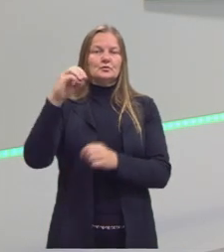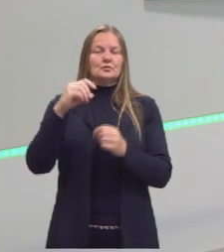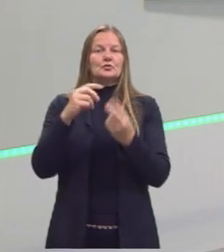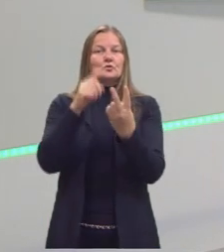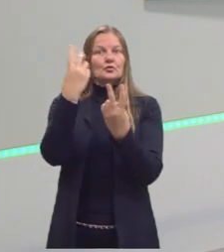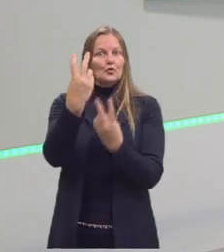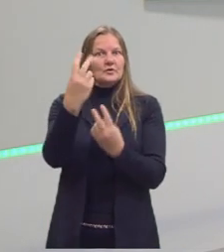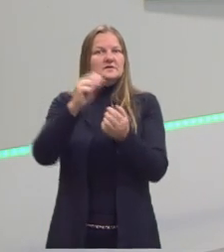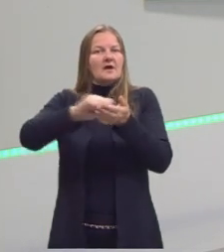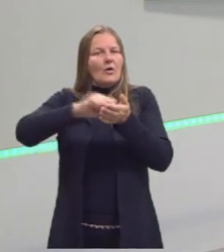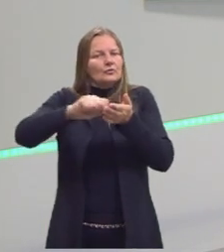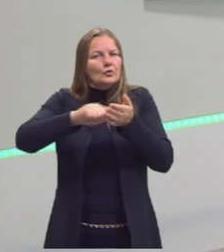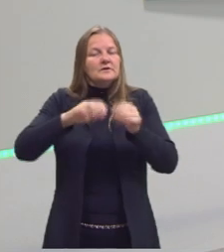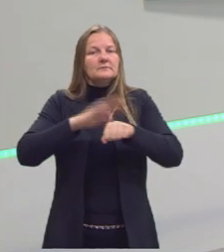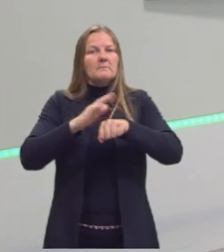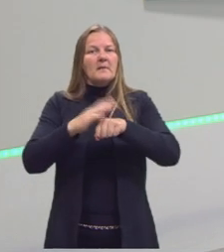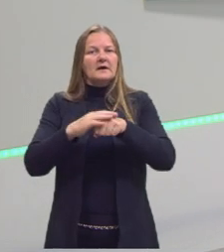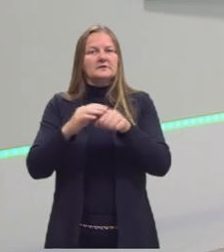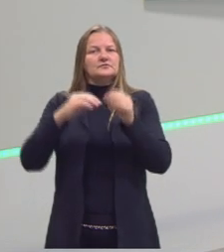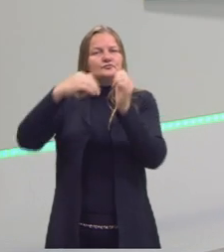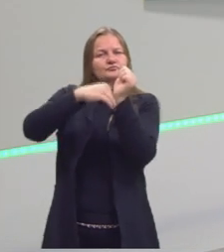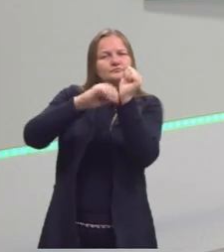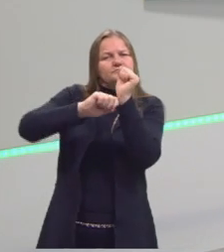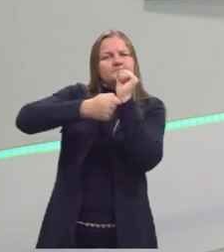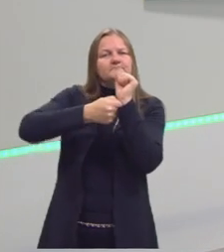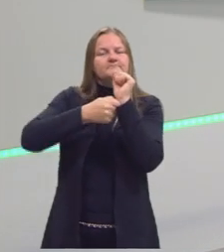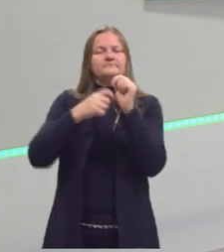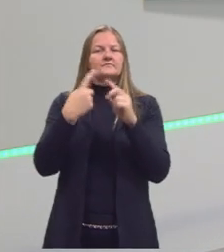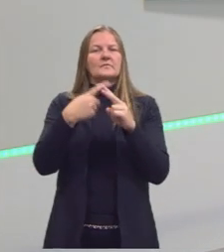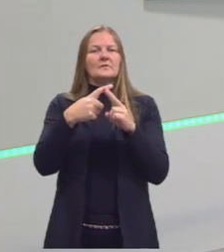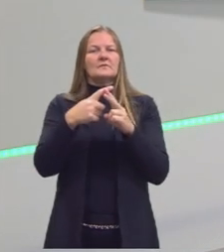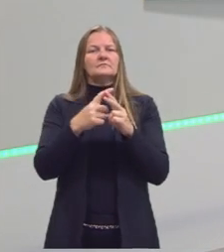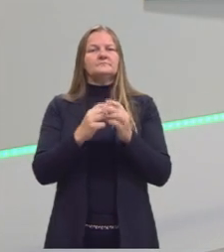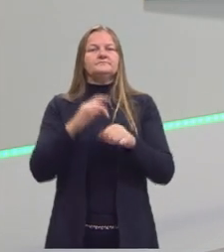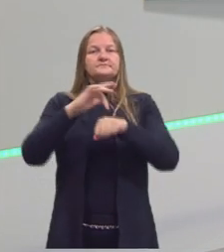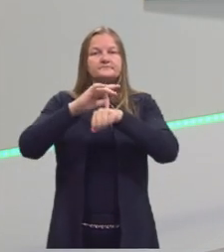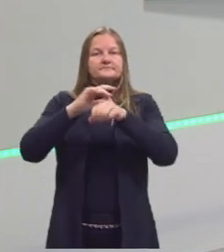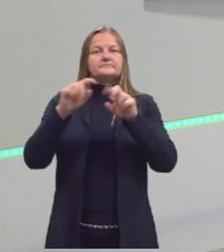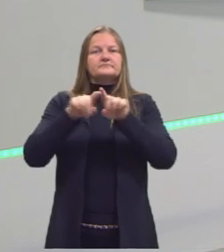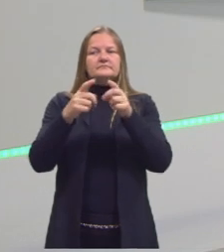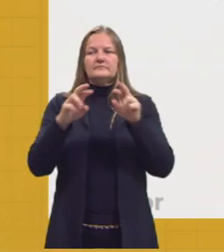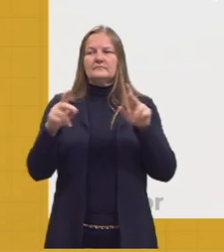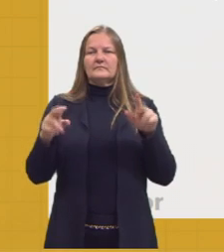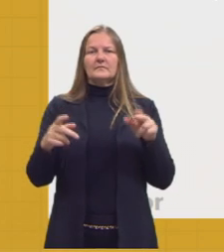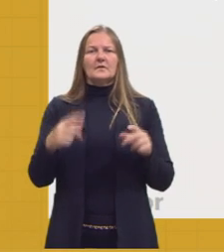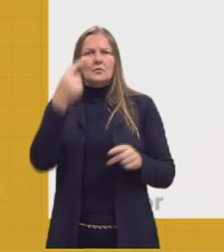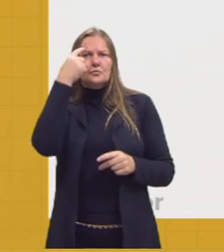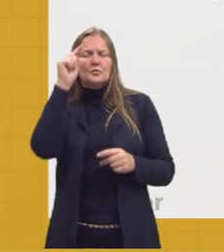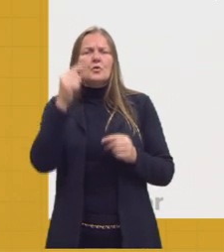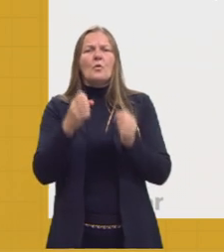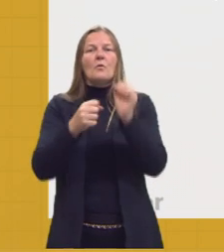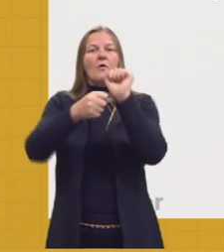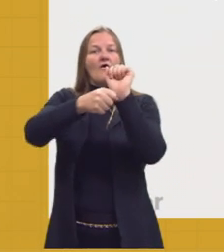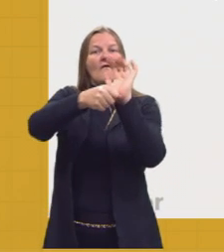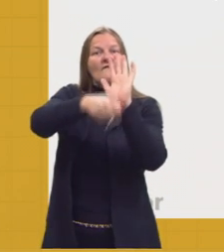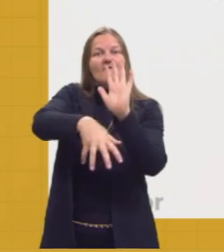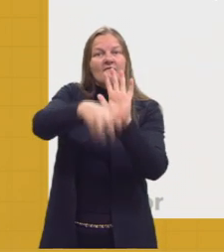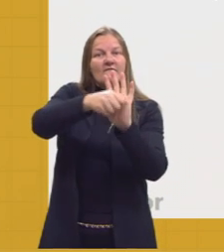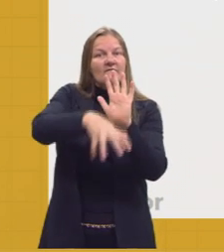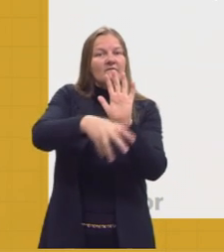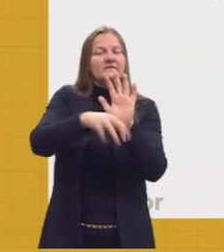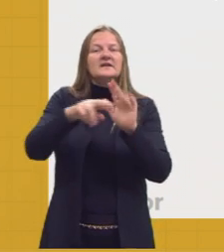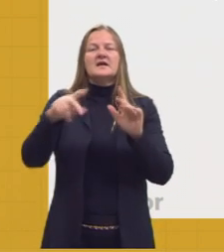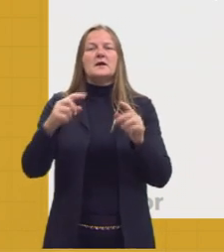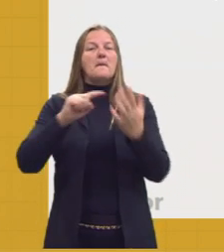hoje, trabalham. O cultismo e o conceptismo, que a gente vai ver o que é. Abundância das figuras de linguagem. Temos muitas